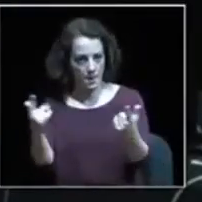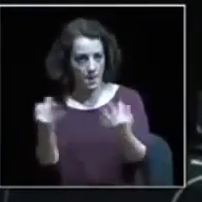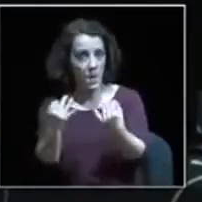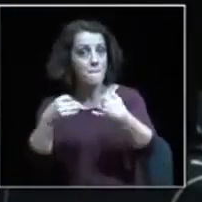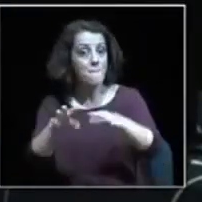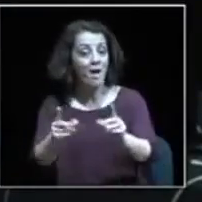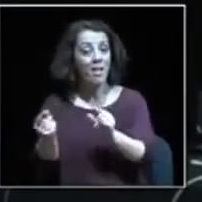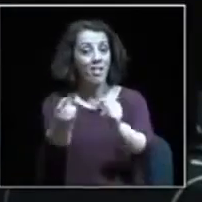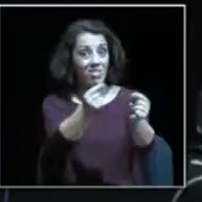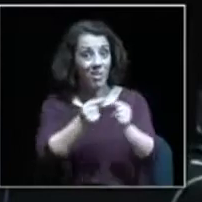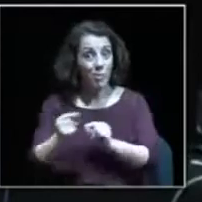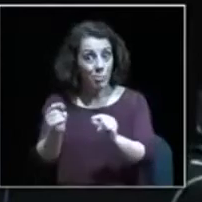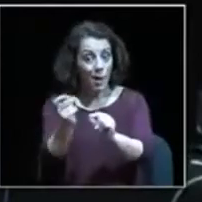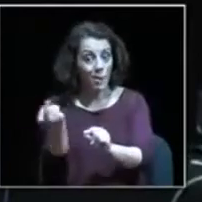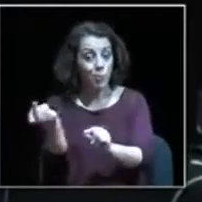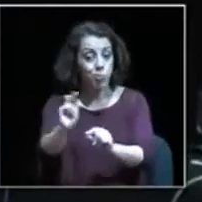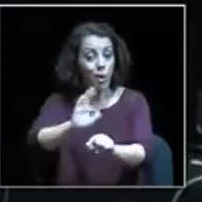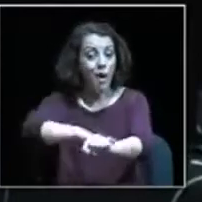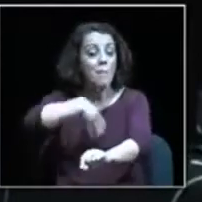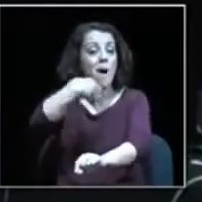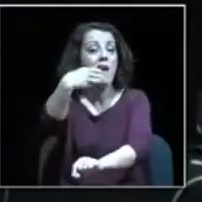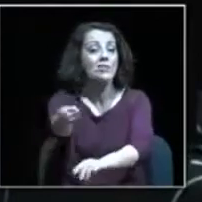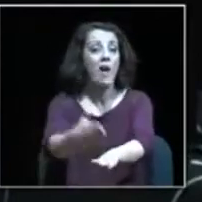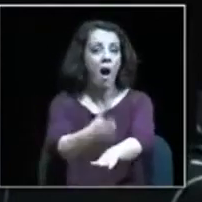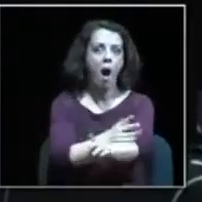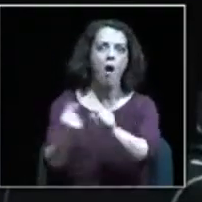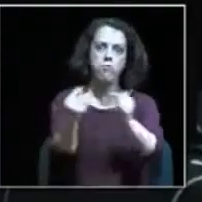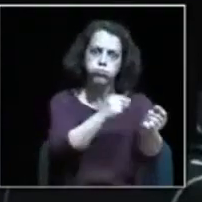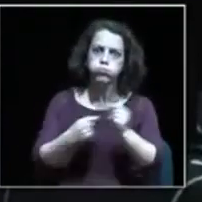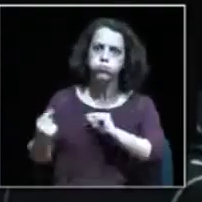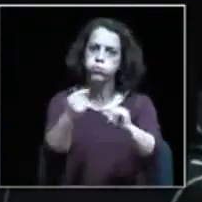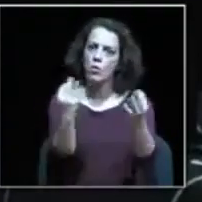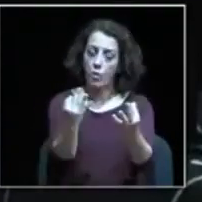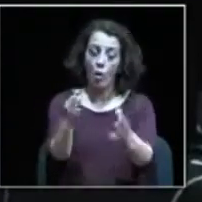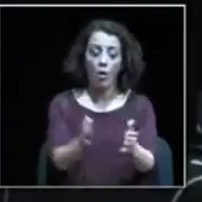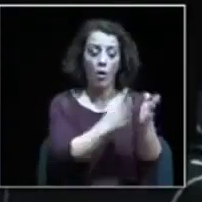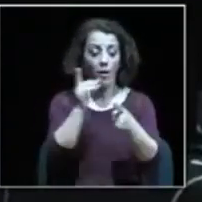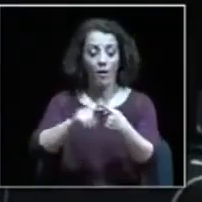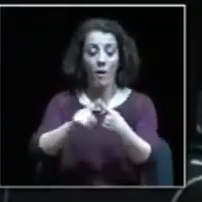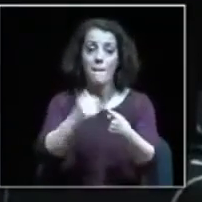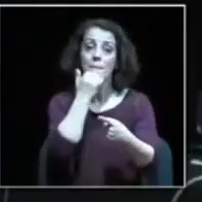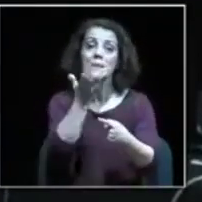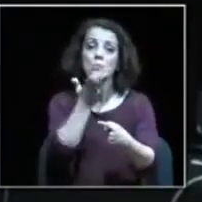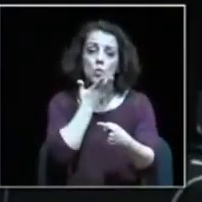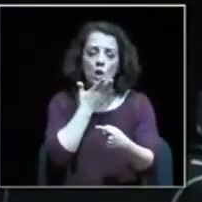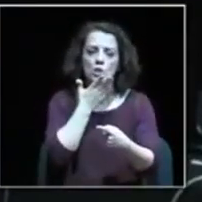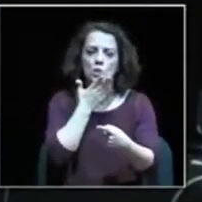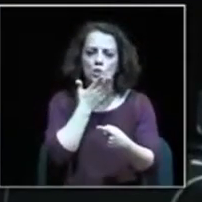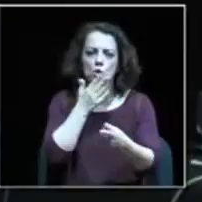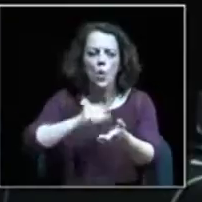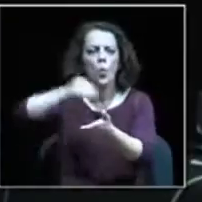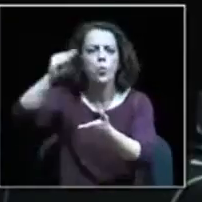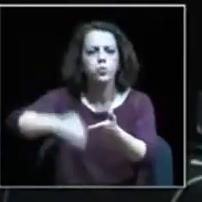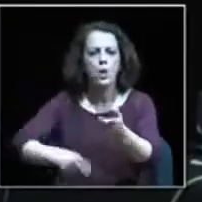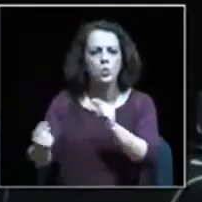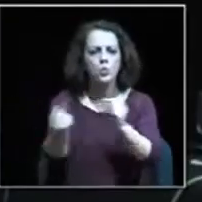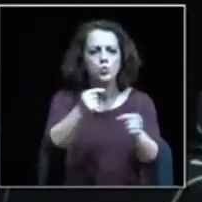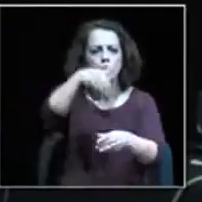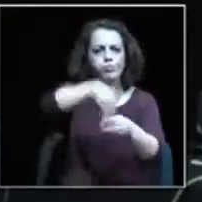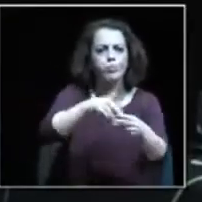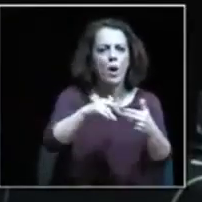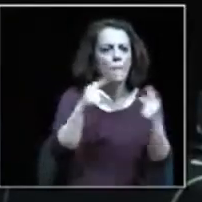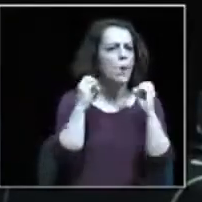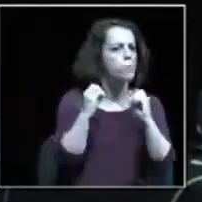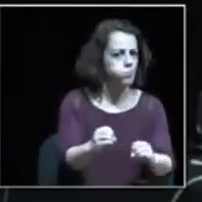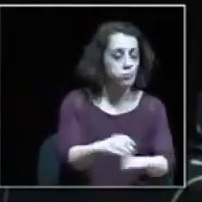só surgiu depois de muita contestação. E sobre o Martim Nis, o contrato nem sequer foi discutido nos órgãos municipais. Em